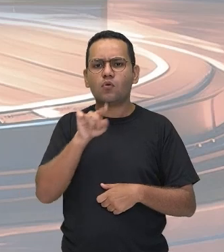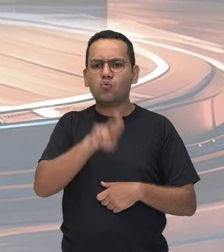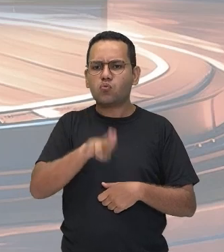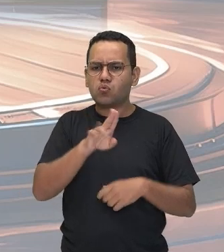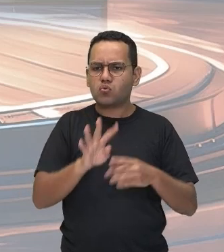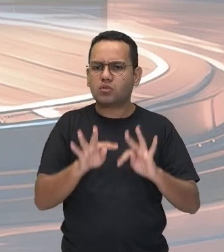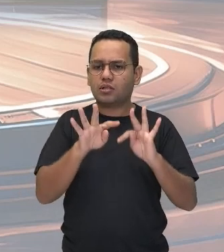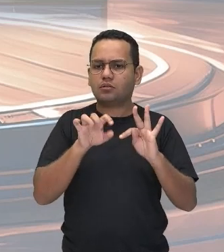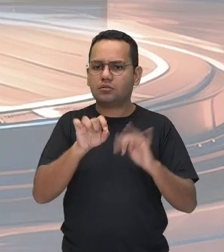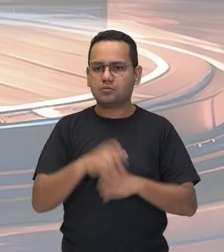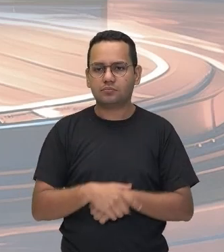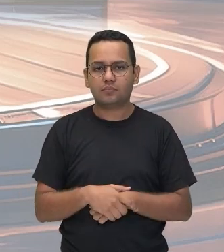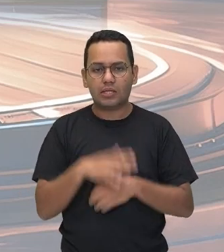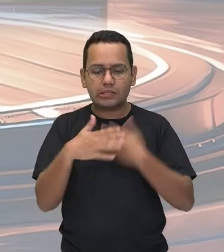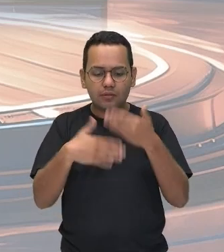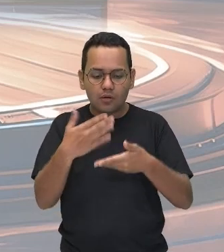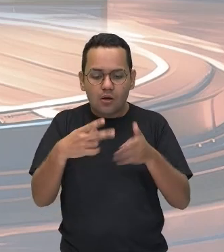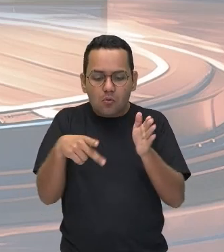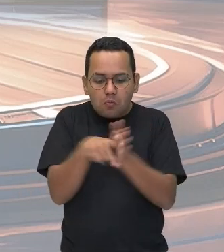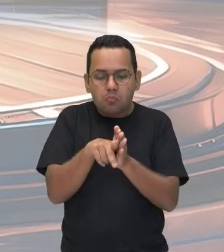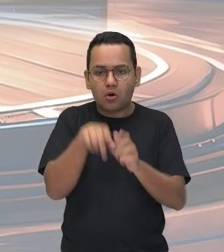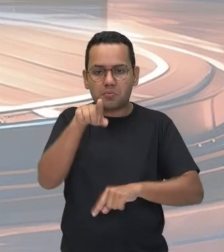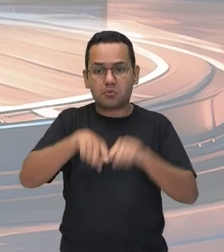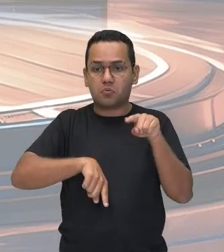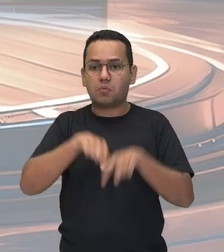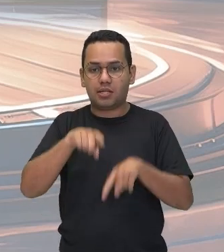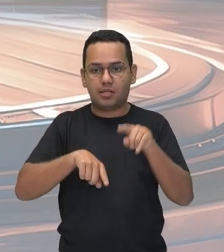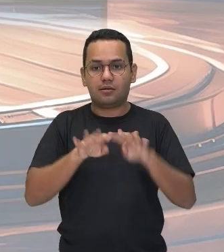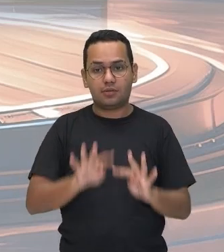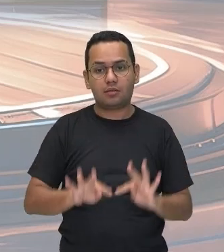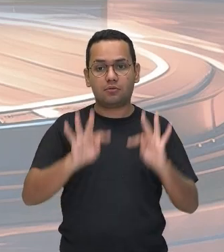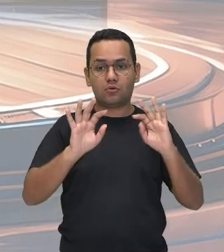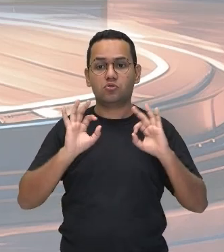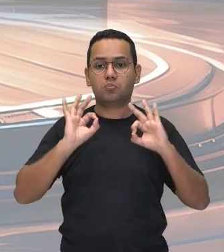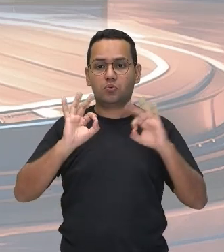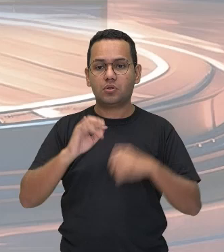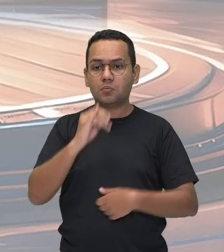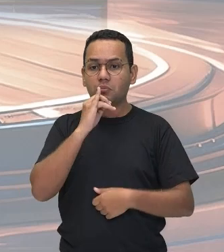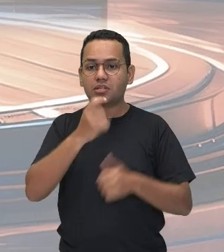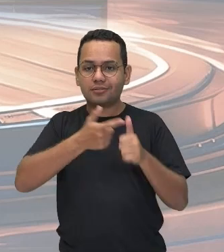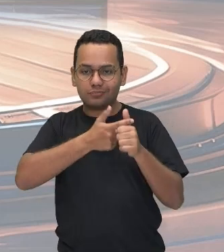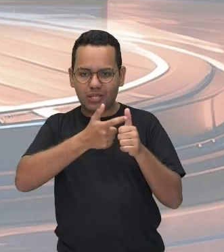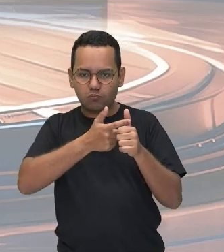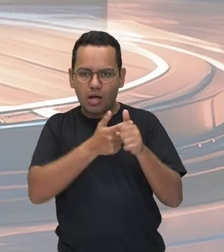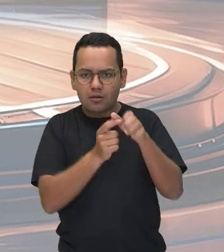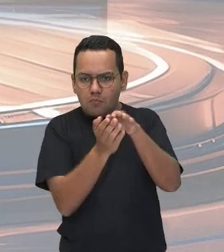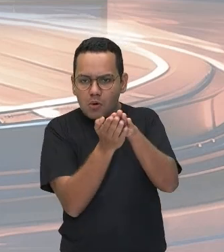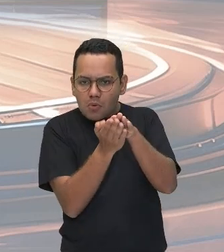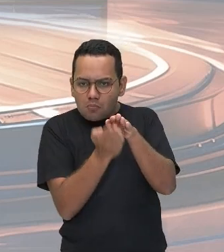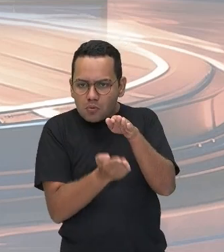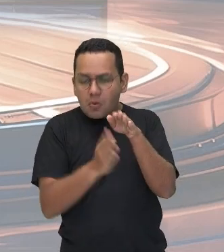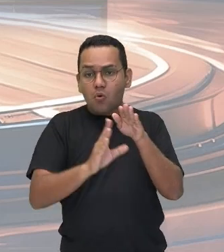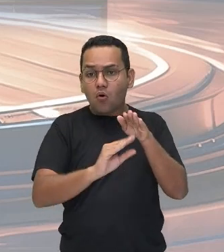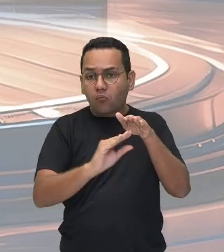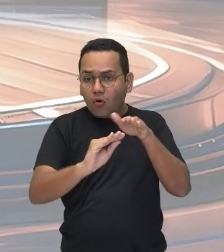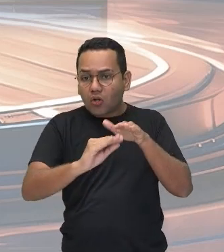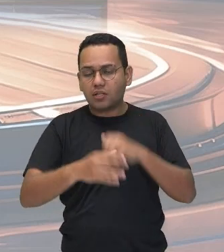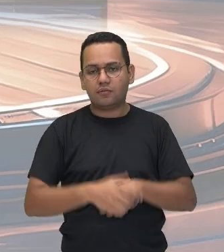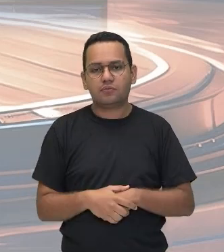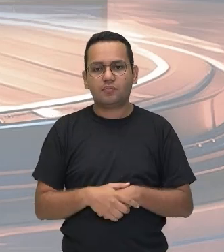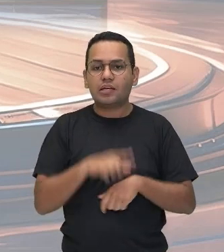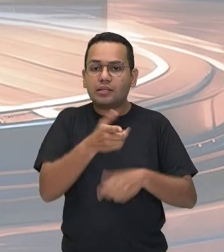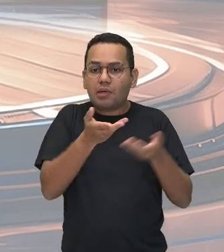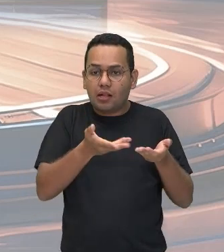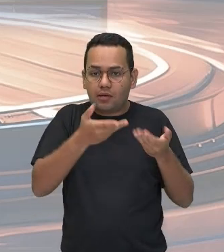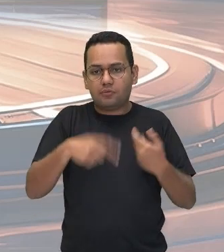desenvolvimento de equipamentos esportivos mais avançados, como sapatilhas com amortecimento e raquetes de tênis